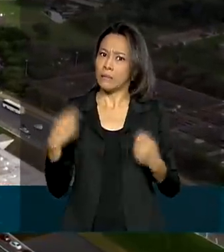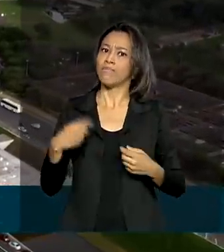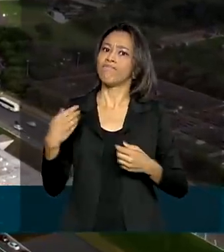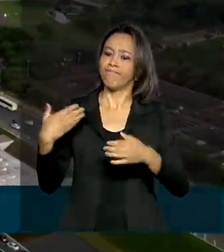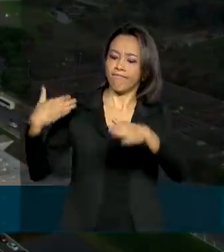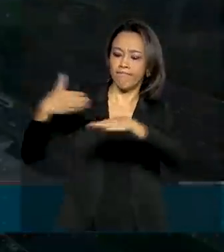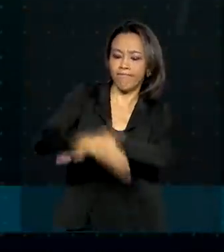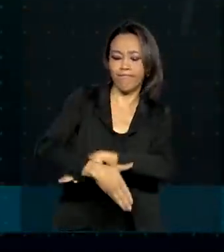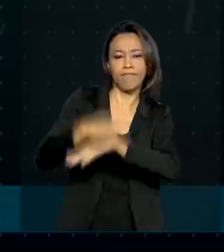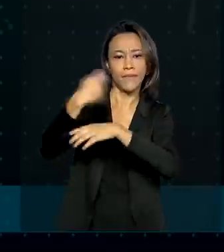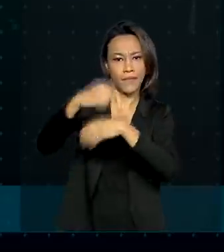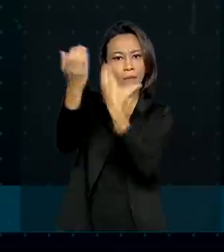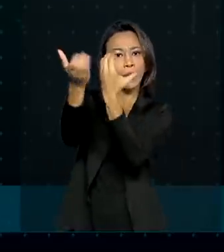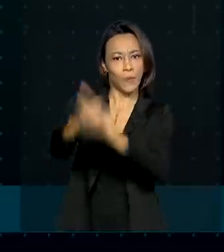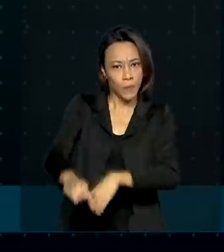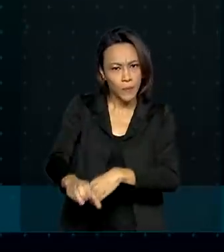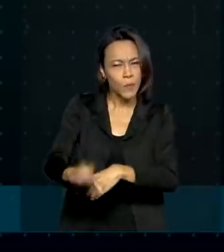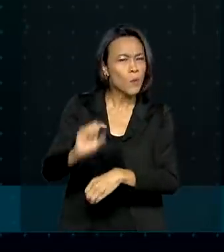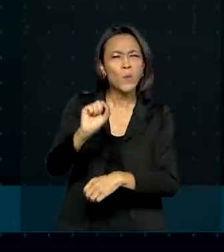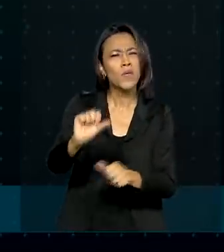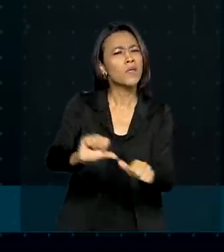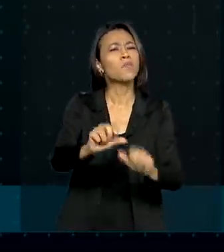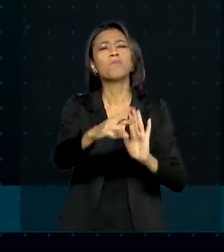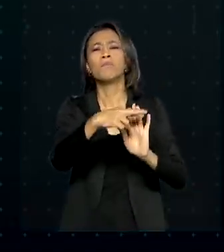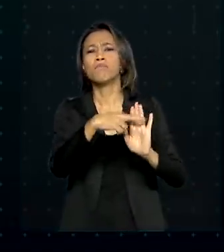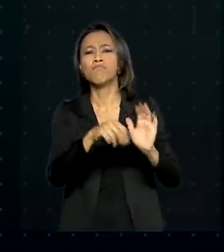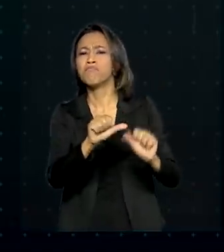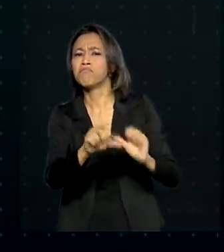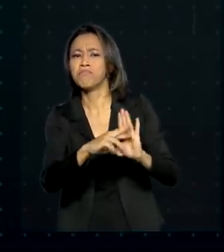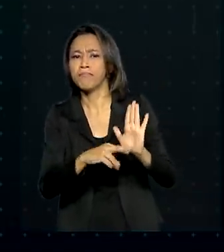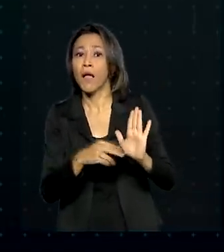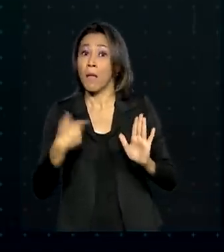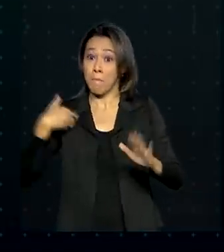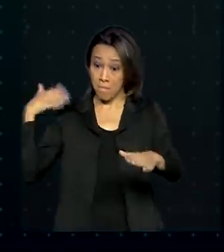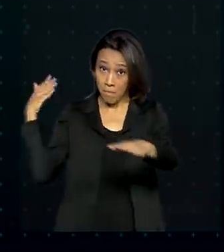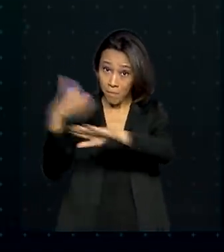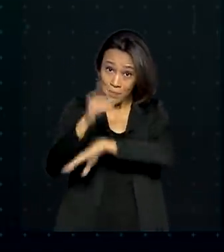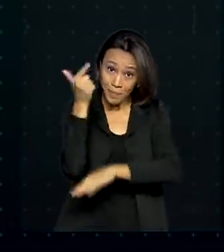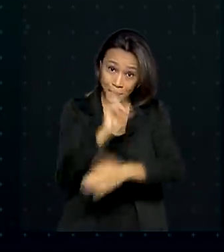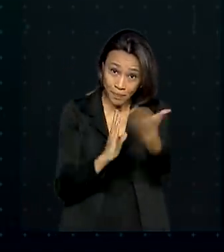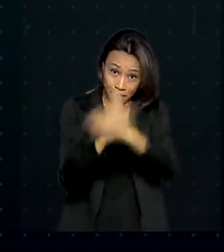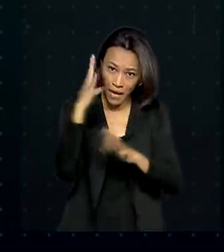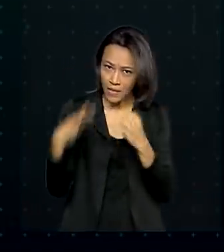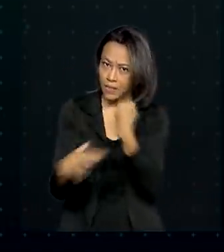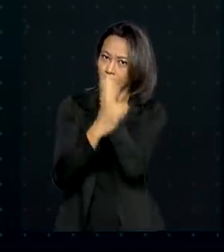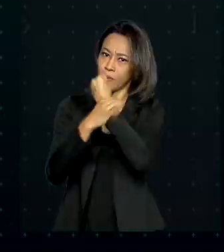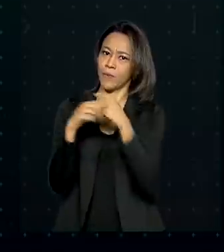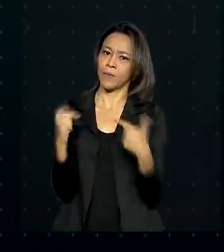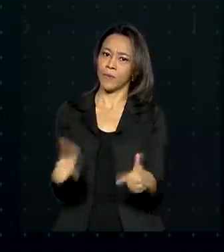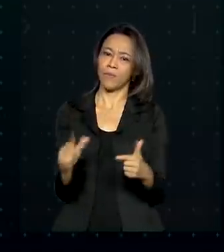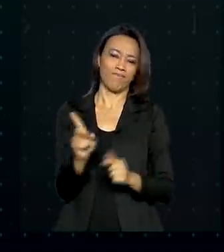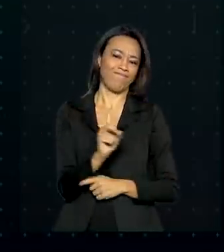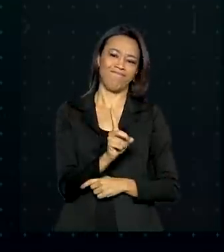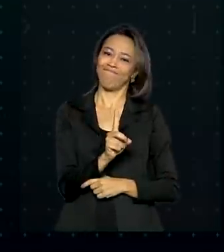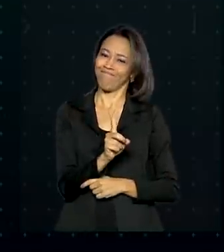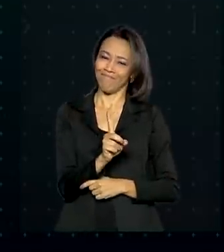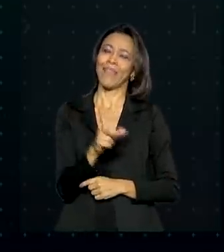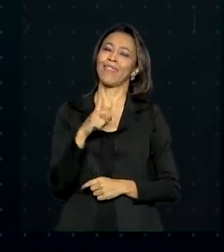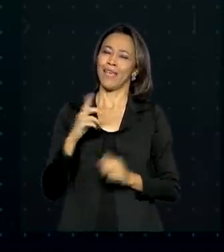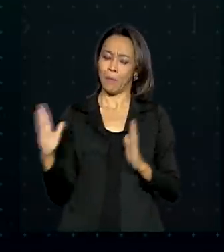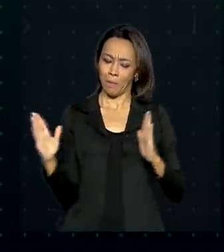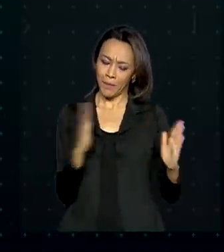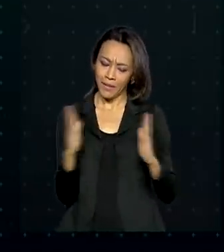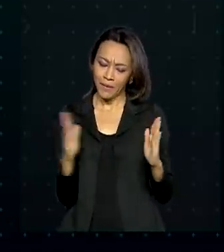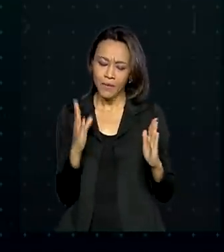ingresso nas carreiras. O que muda é que passar no concurso não é a garantia do emprego. Os aprovados terão um período de